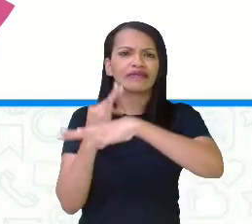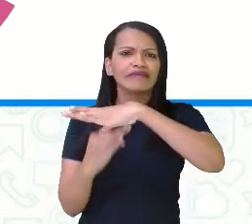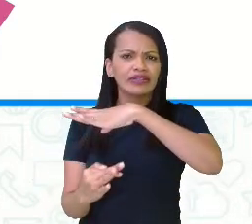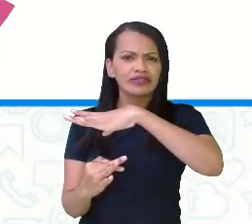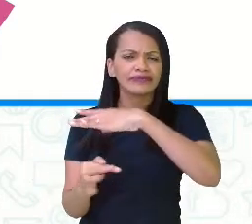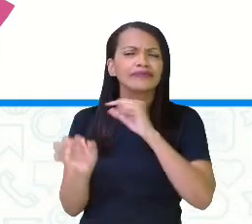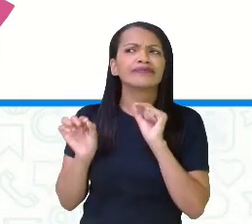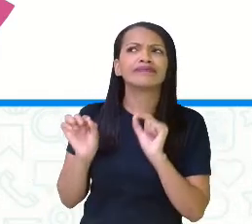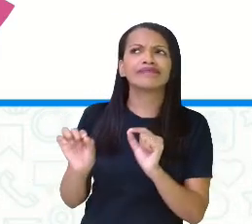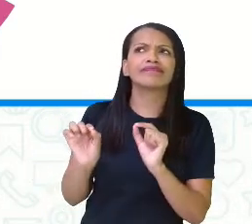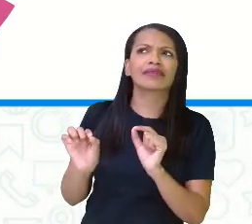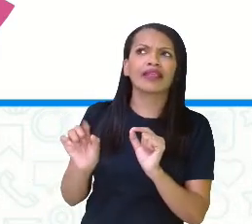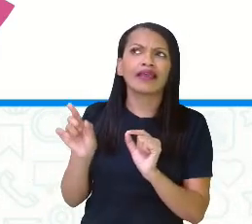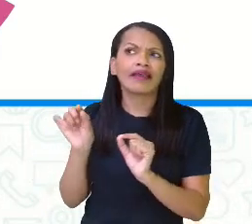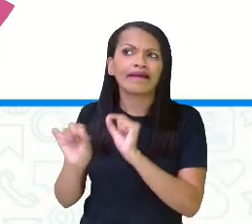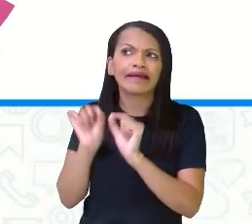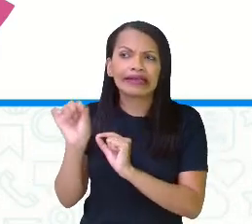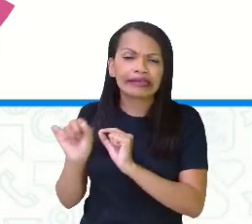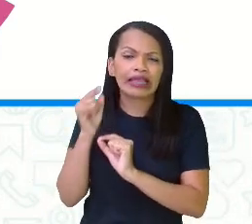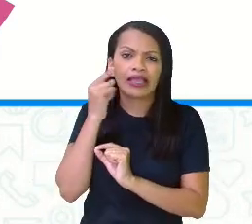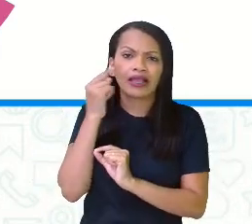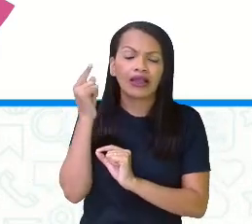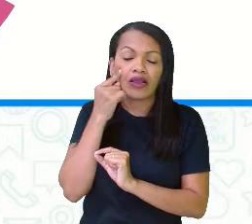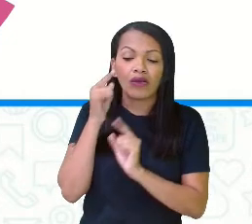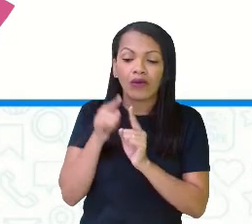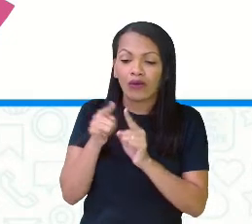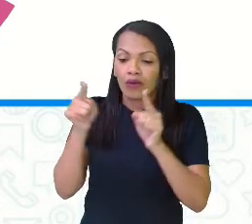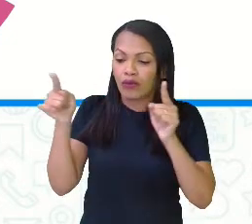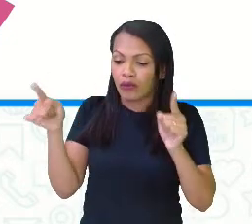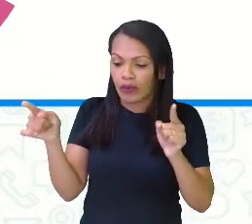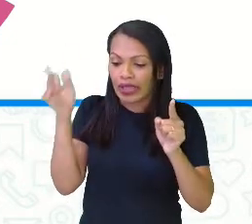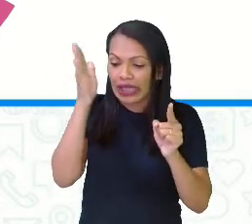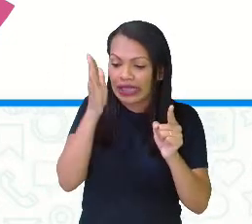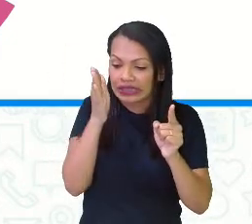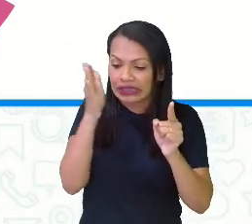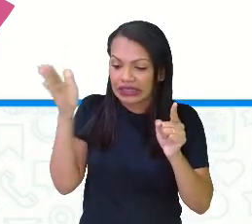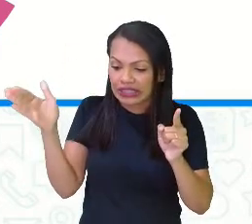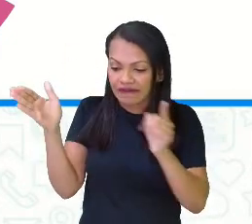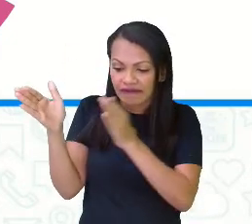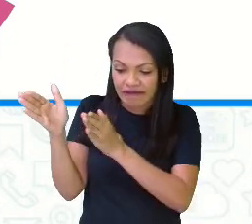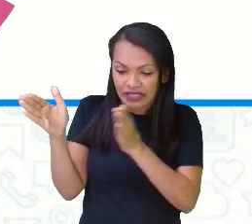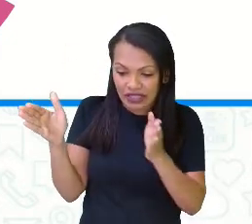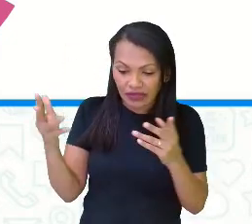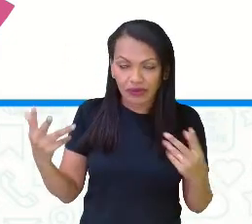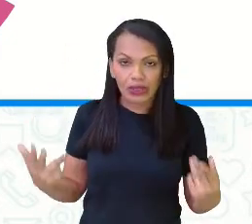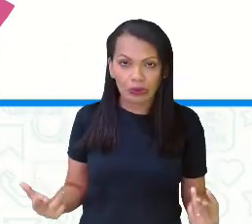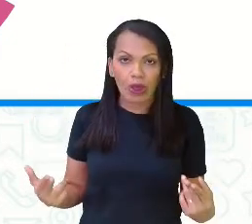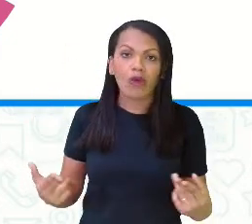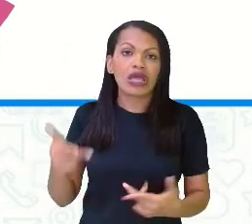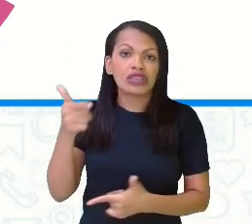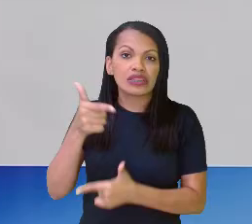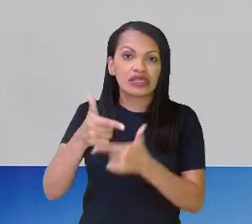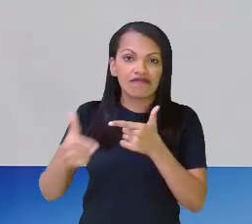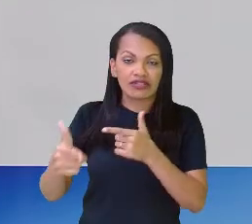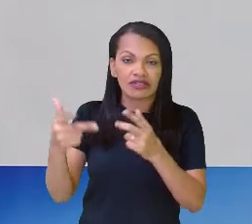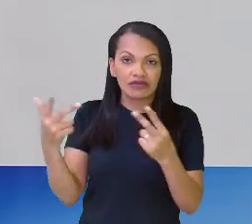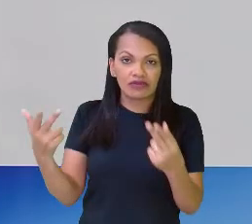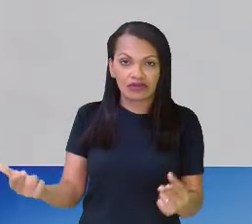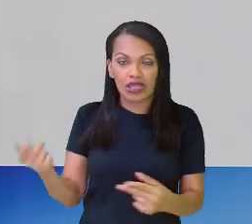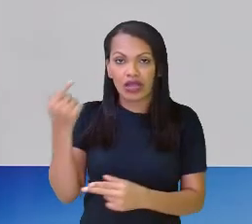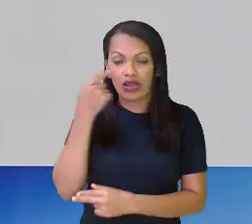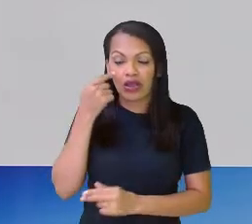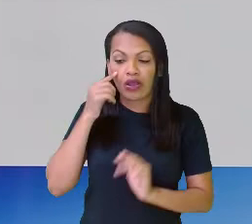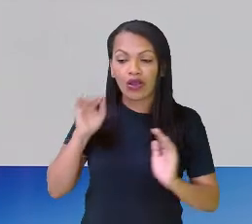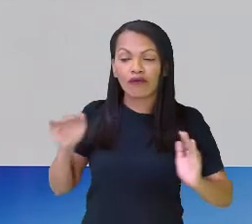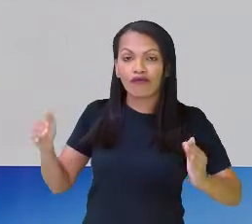Fração é a parte de um inteiro que foi dividido em partes iguais. Isso é importante. Foca